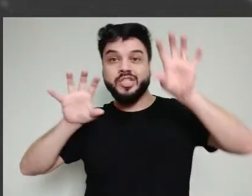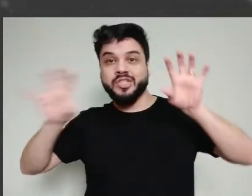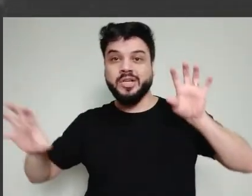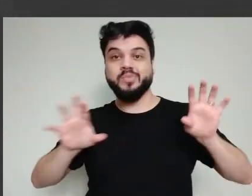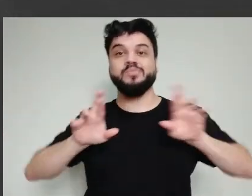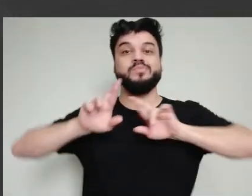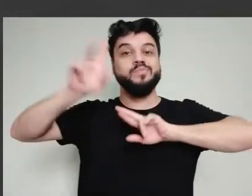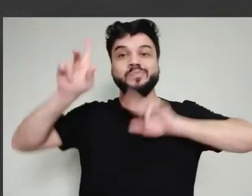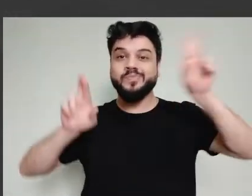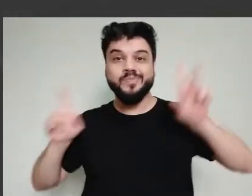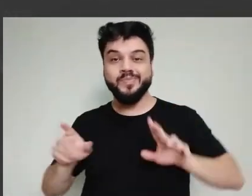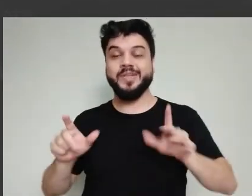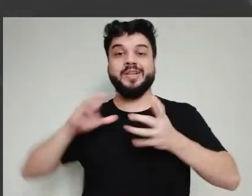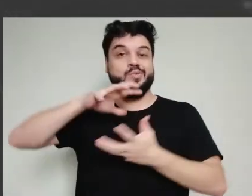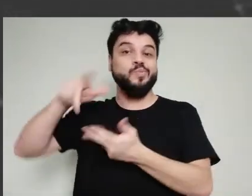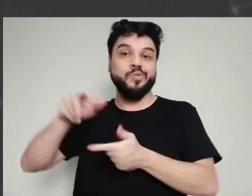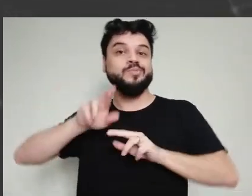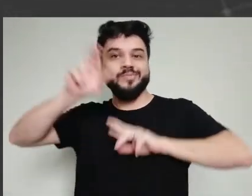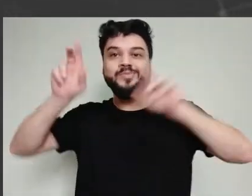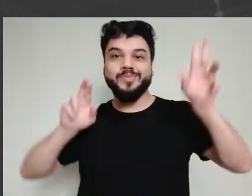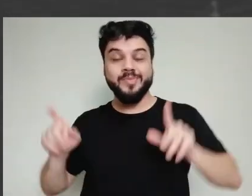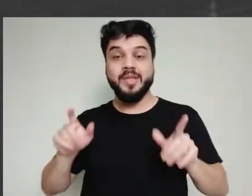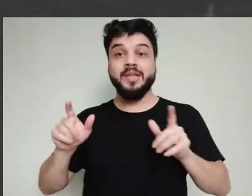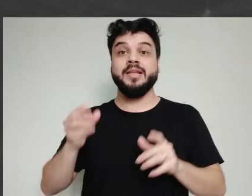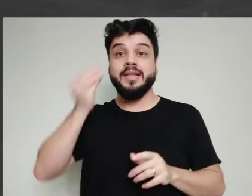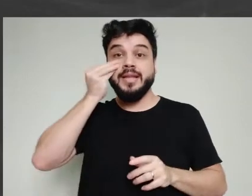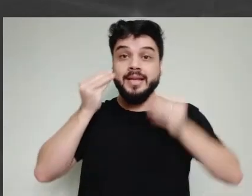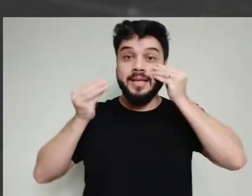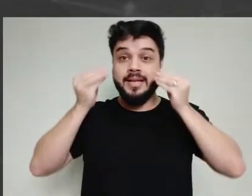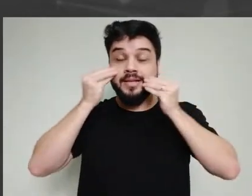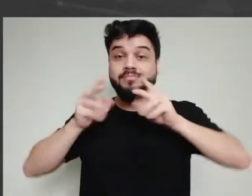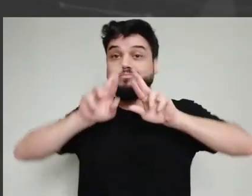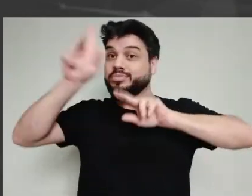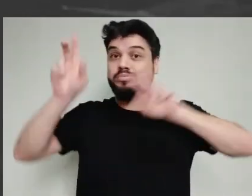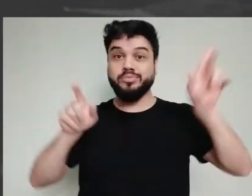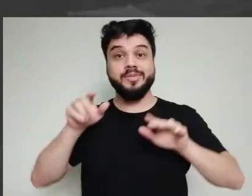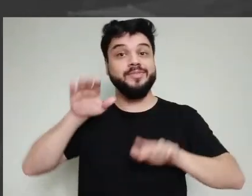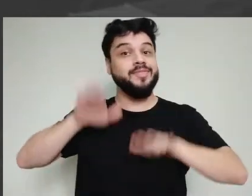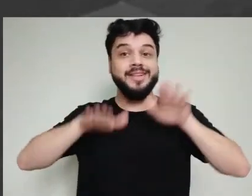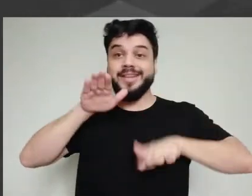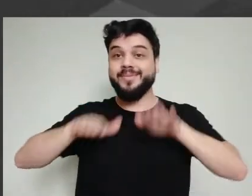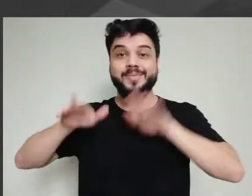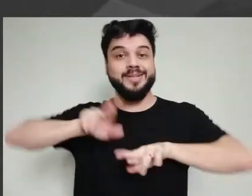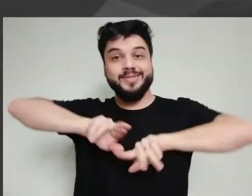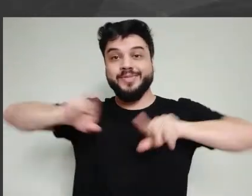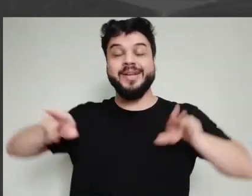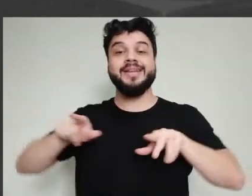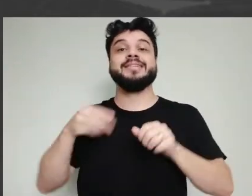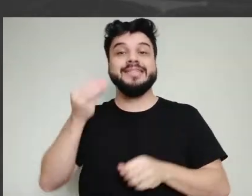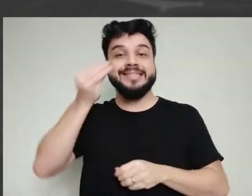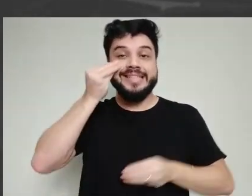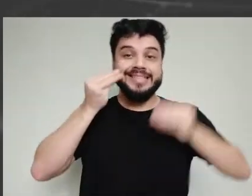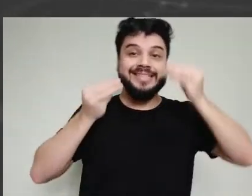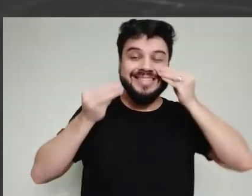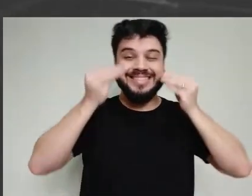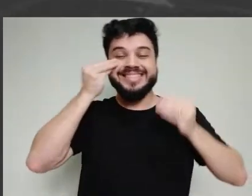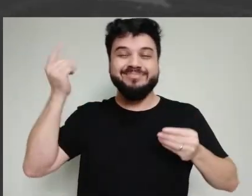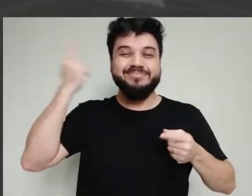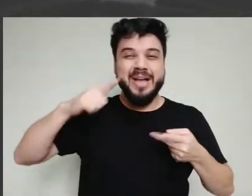Então, isso vai depender do desenho experimental em área endêmica. São os testes de campo. Então,